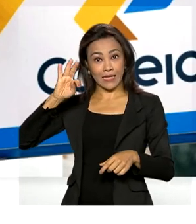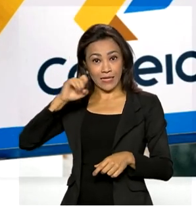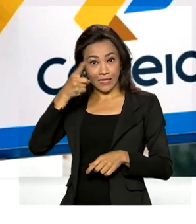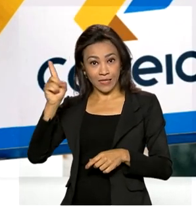Modulares. da área específica 60 mil. Obrigado.